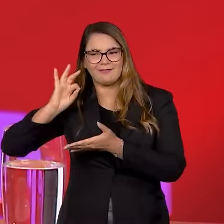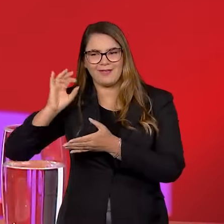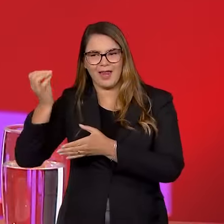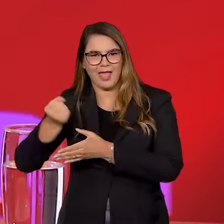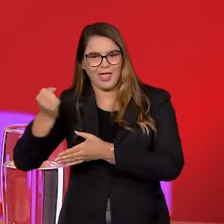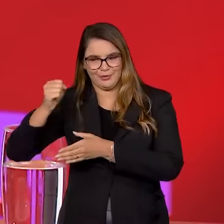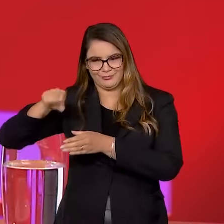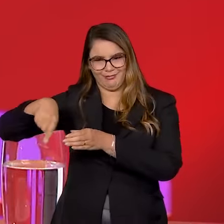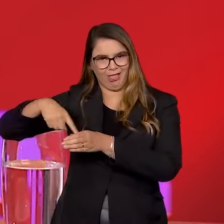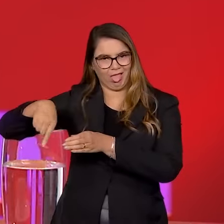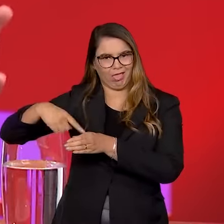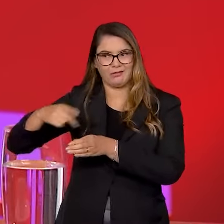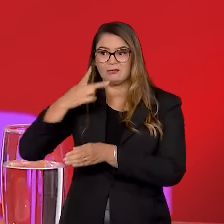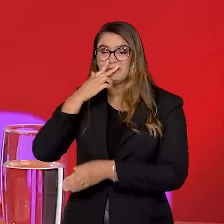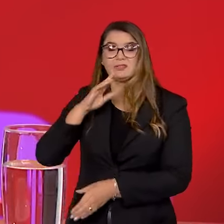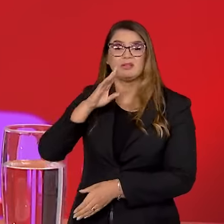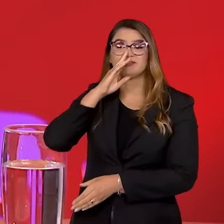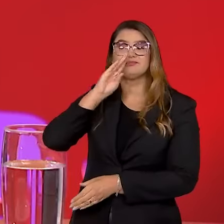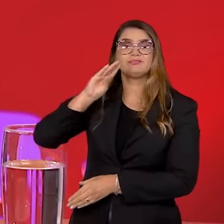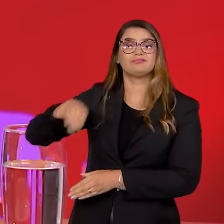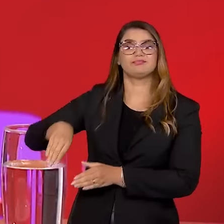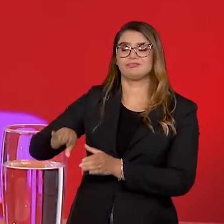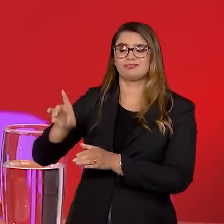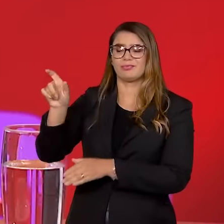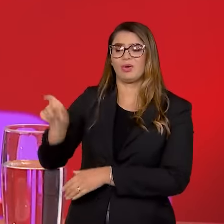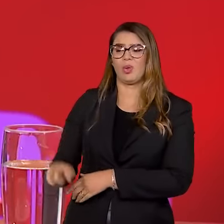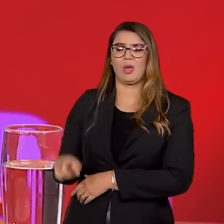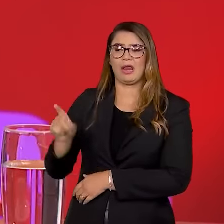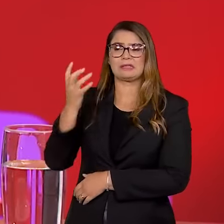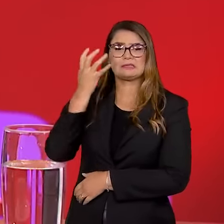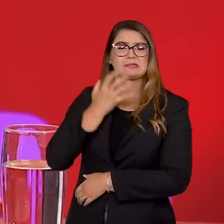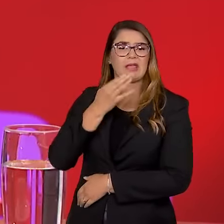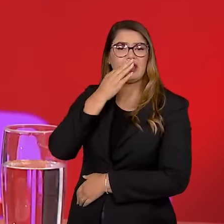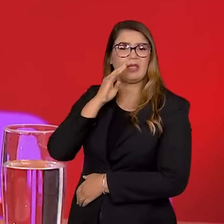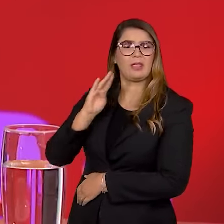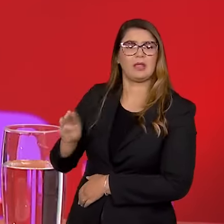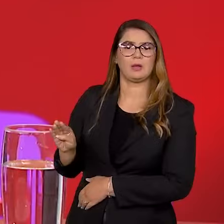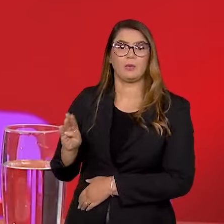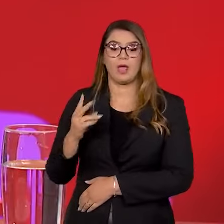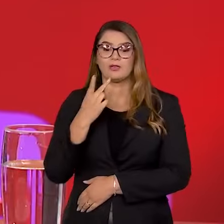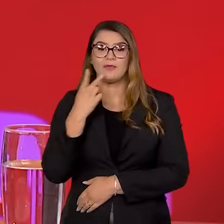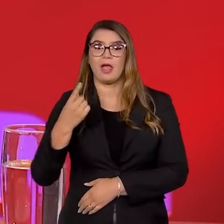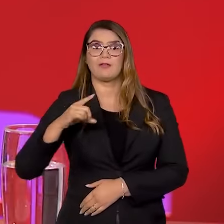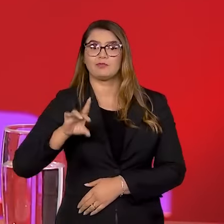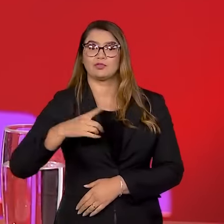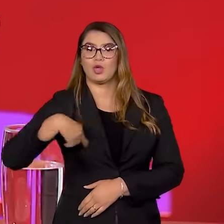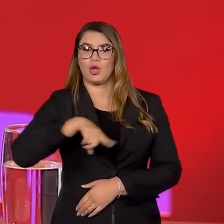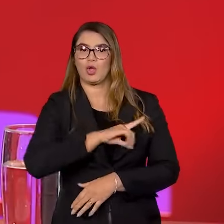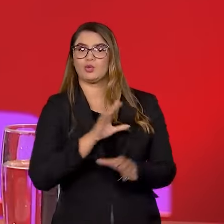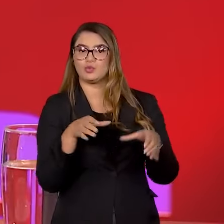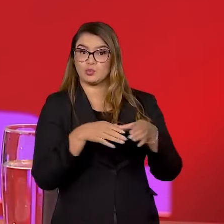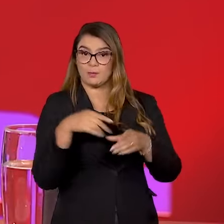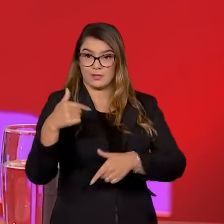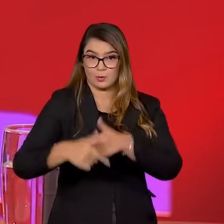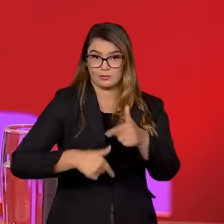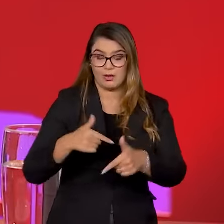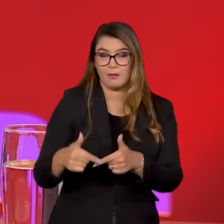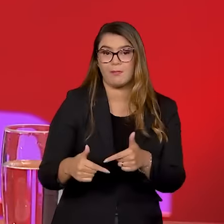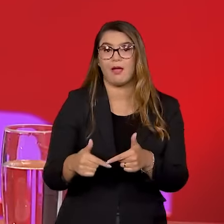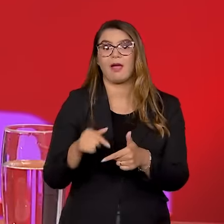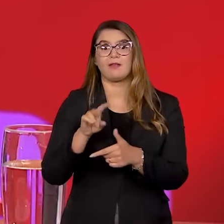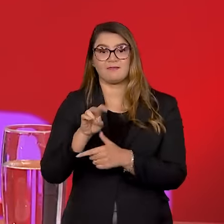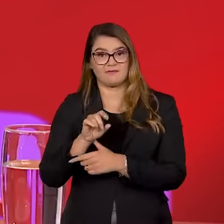popular, né? Que ninguém considera, pelo menos não considera seriamente, né? A gente falava entre nós, né? E aí, com o trabalho da Vasa Jato,